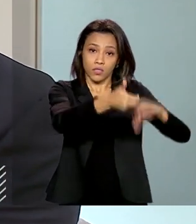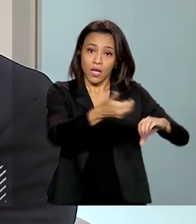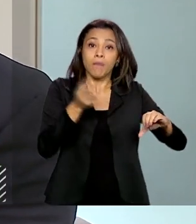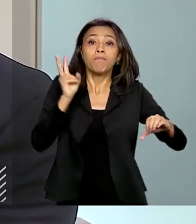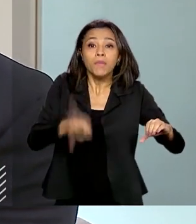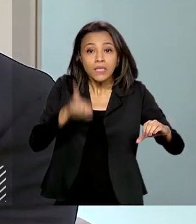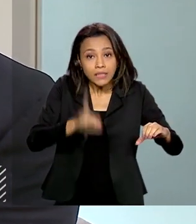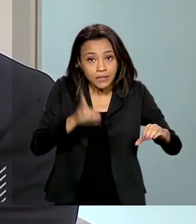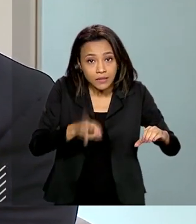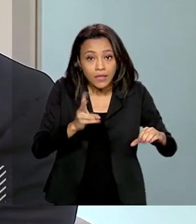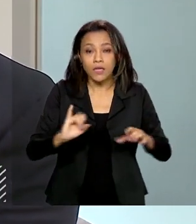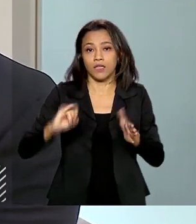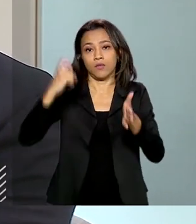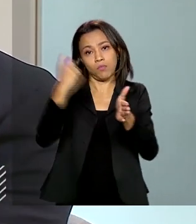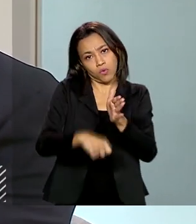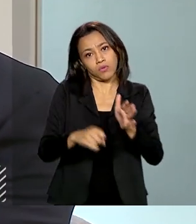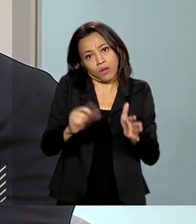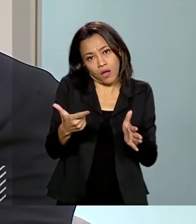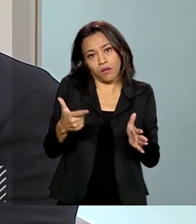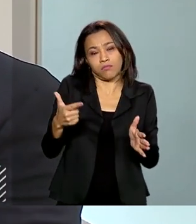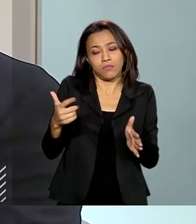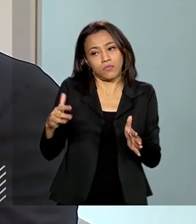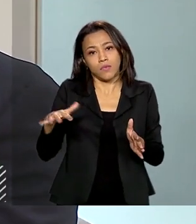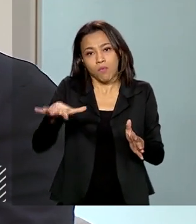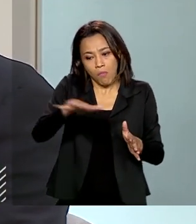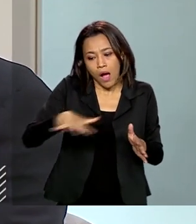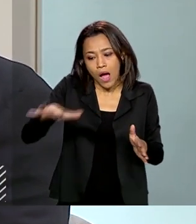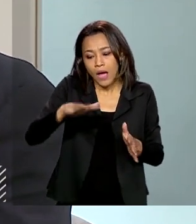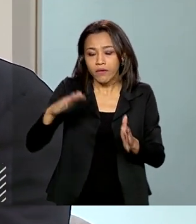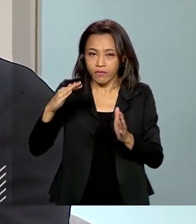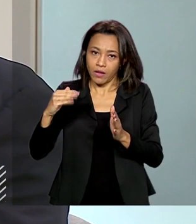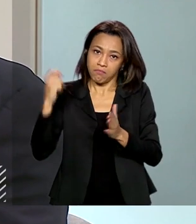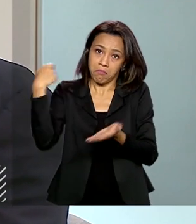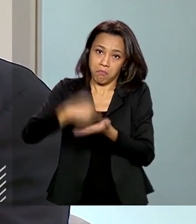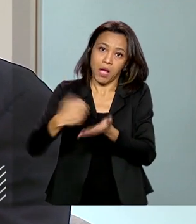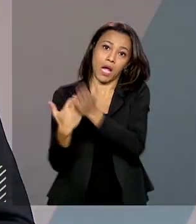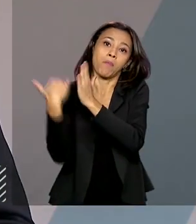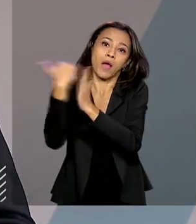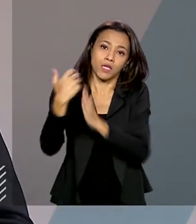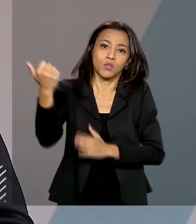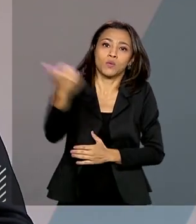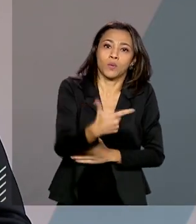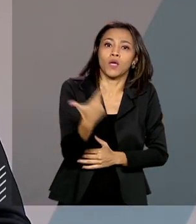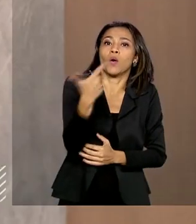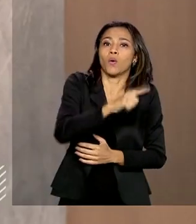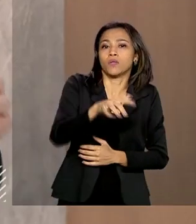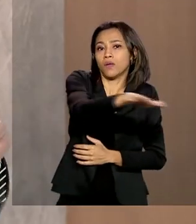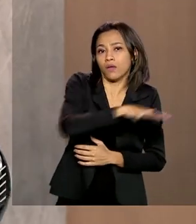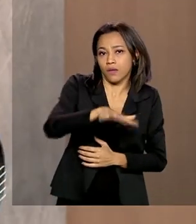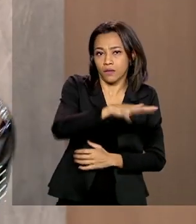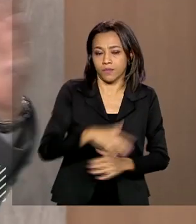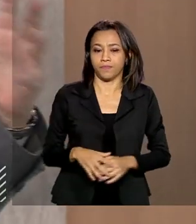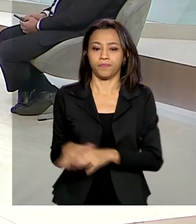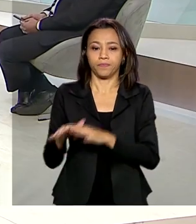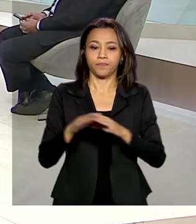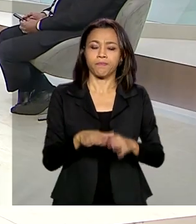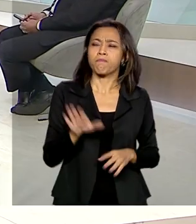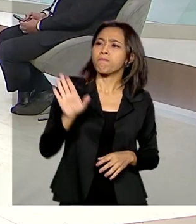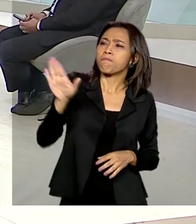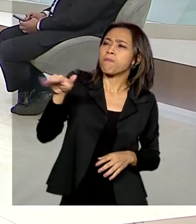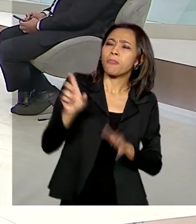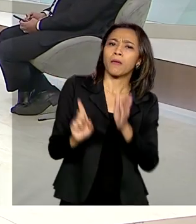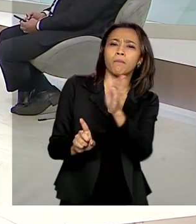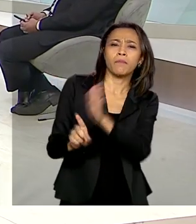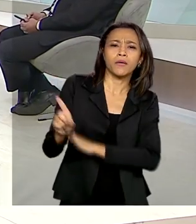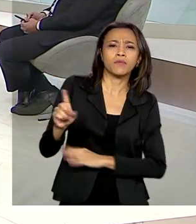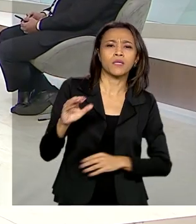individualmente, um setor pague mais, o que significa que outros vão pagar menos. Canto, João? Doutora Fife, com essa grande revisão